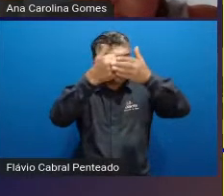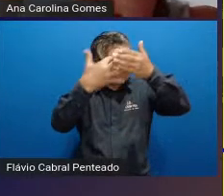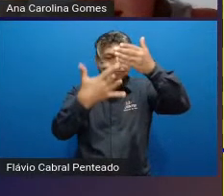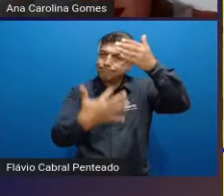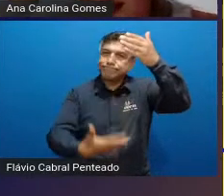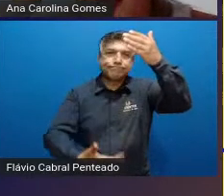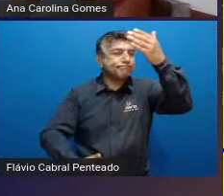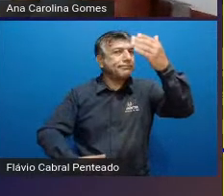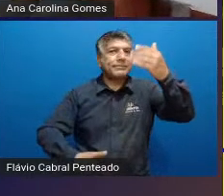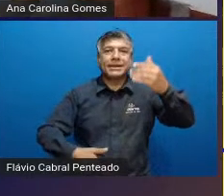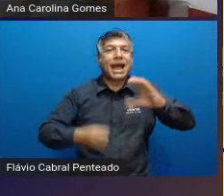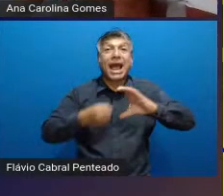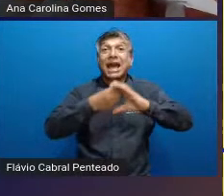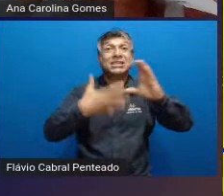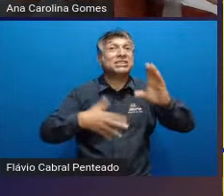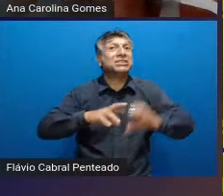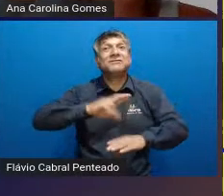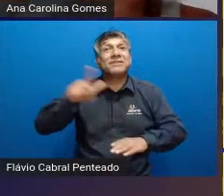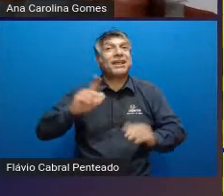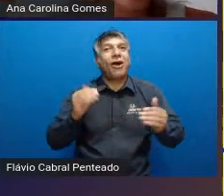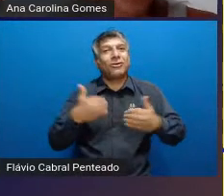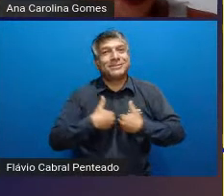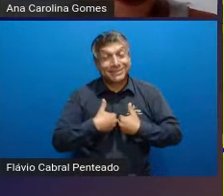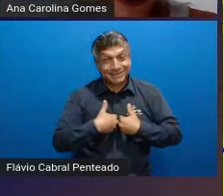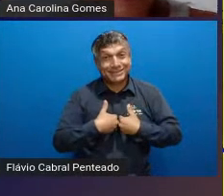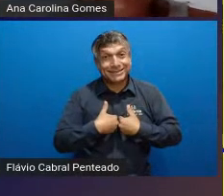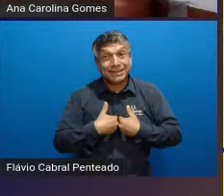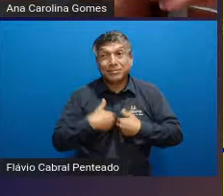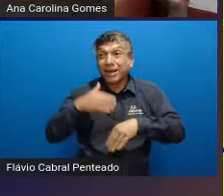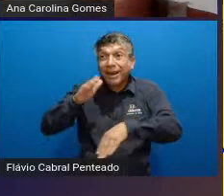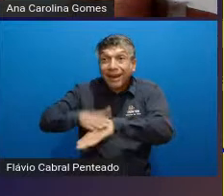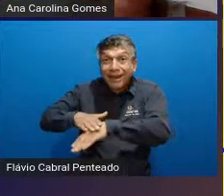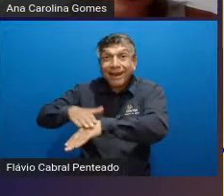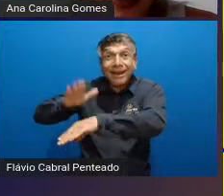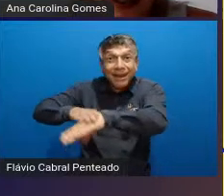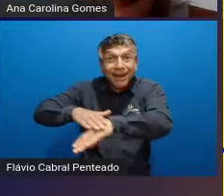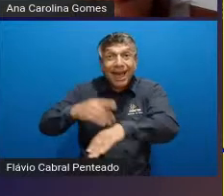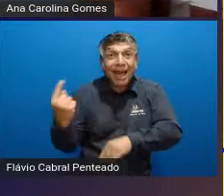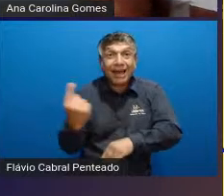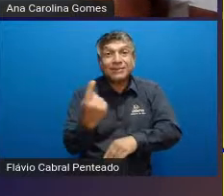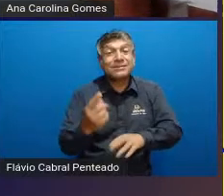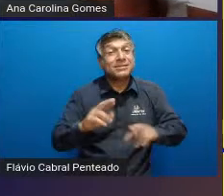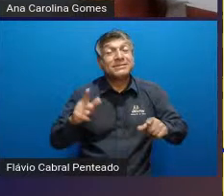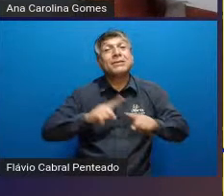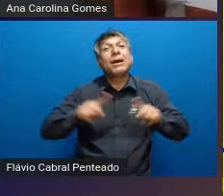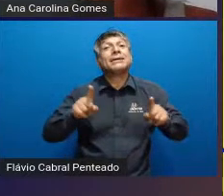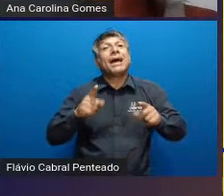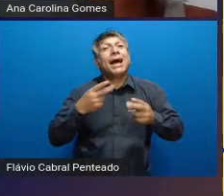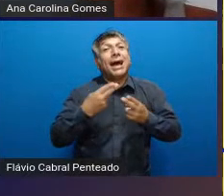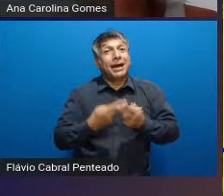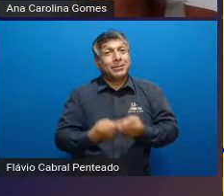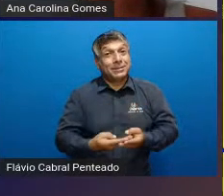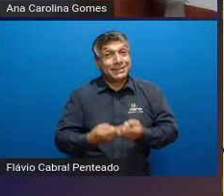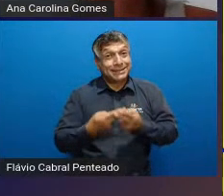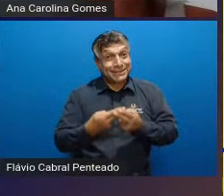1632 características do autista até porque cada um é único mas agora a paciência a